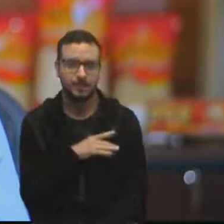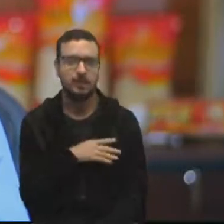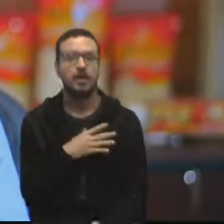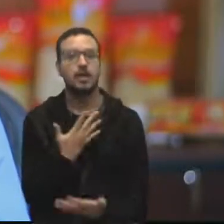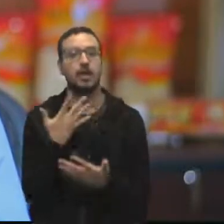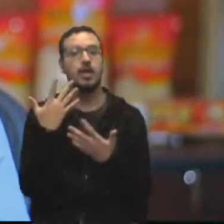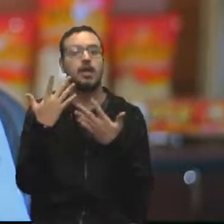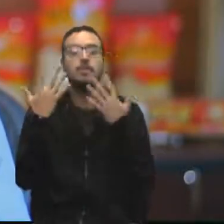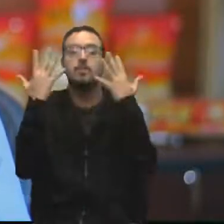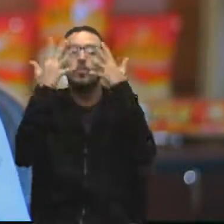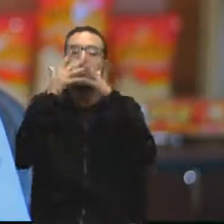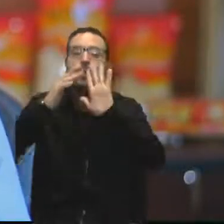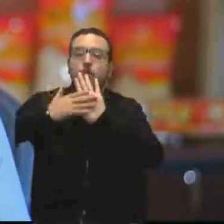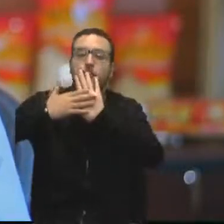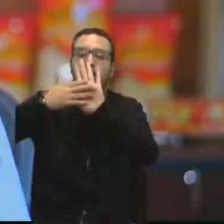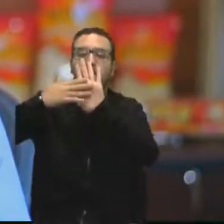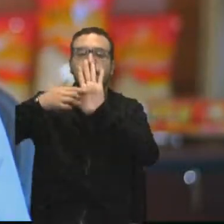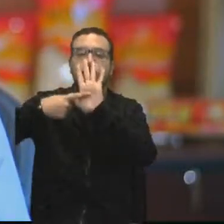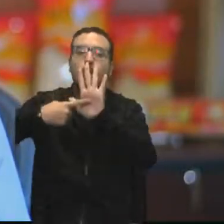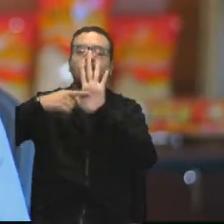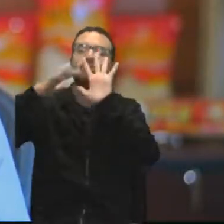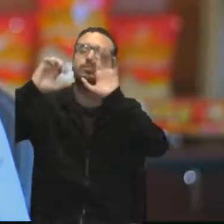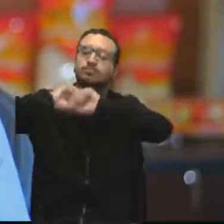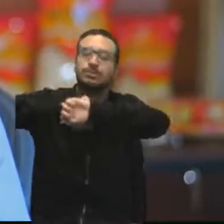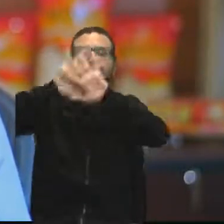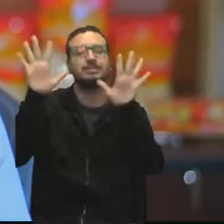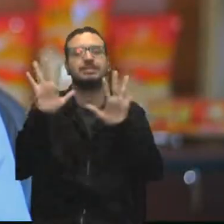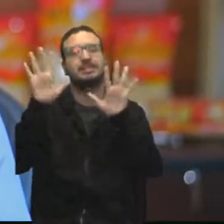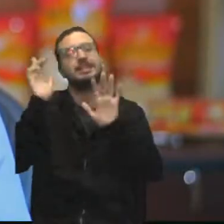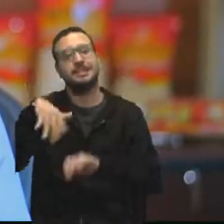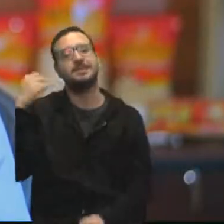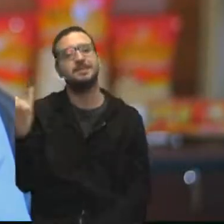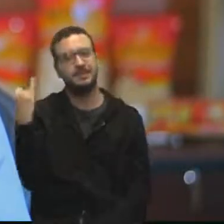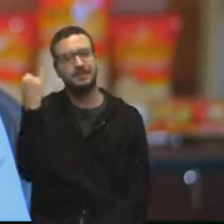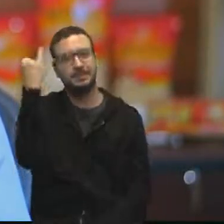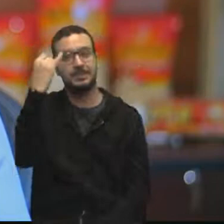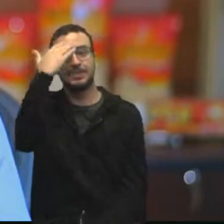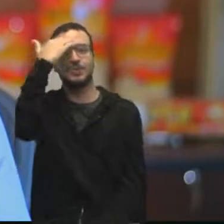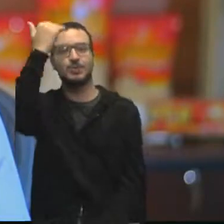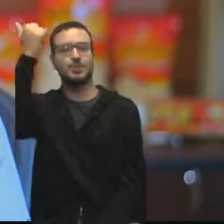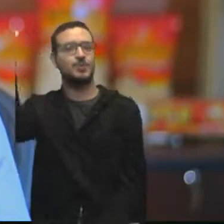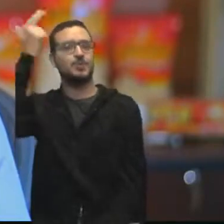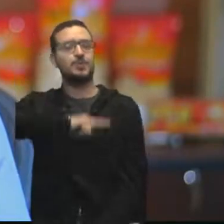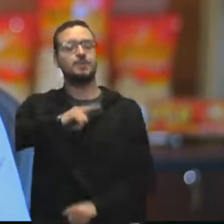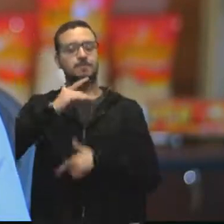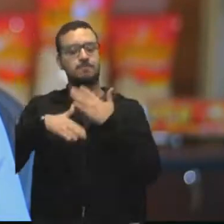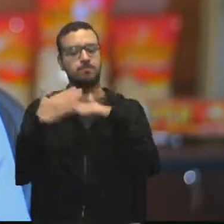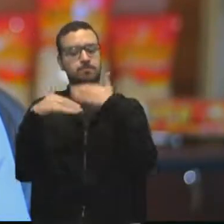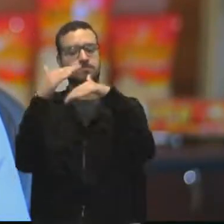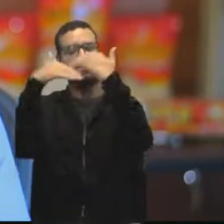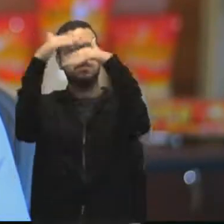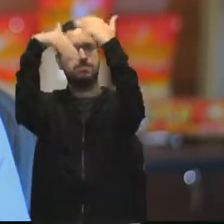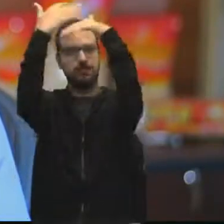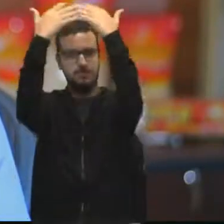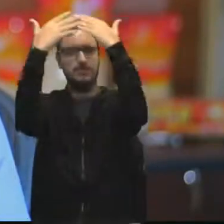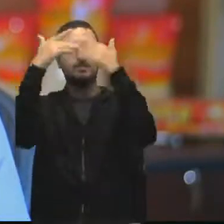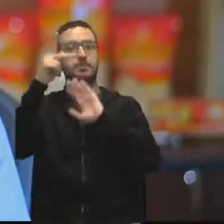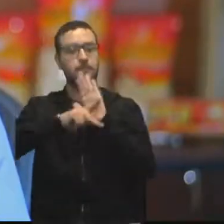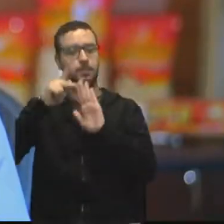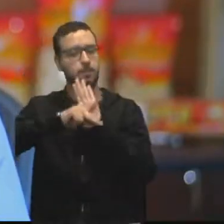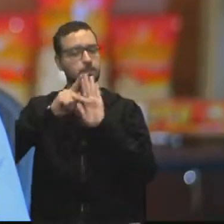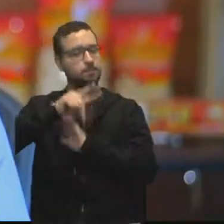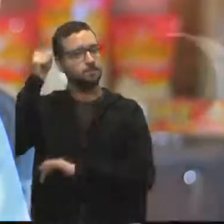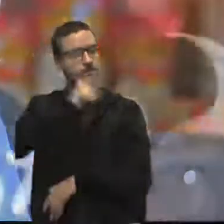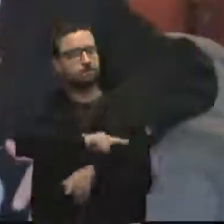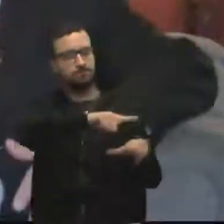transparência de tudo, isso foi extremamente importante para o sucesso e a velocidade que a gente conseguiu dar nesse projeto de